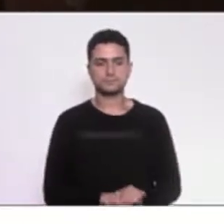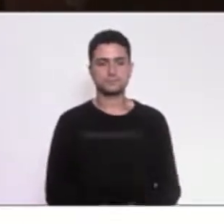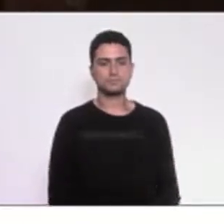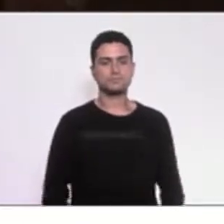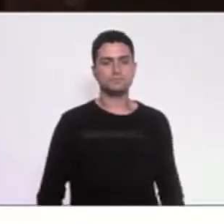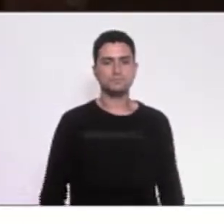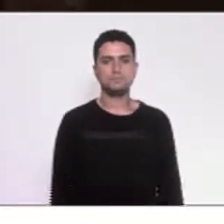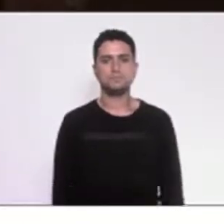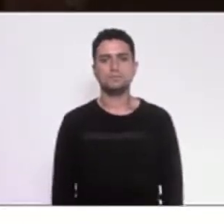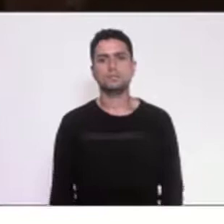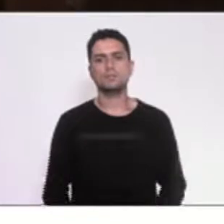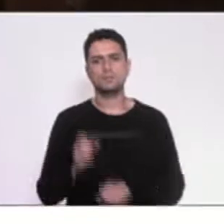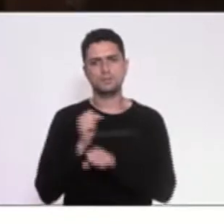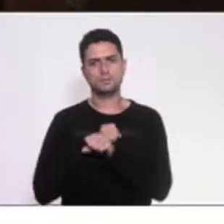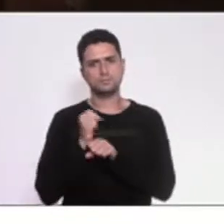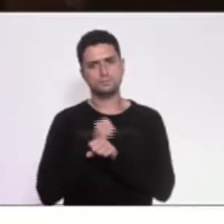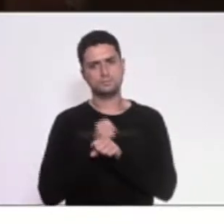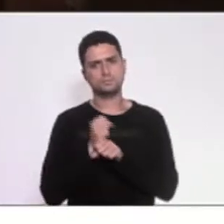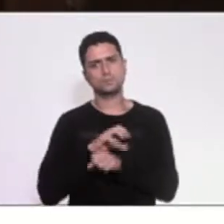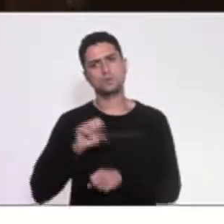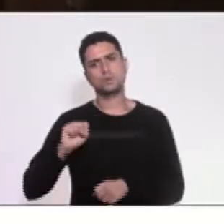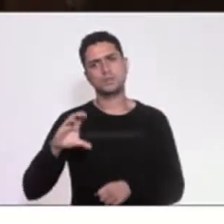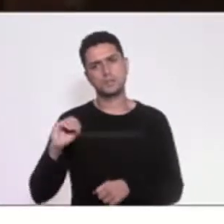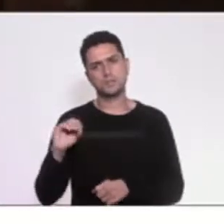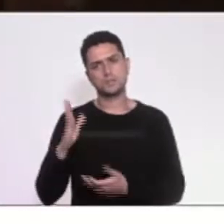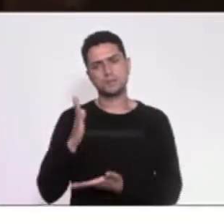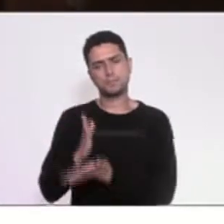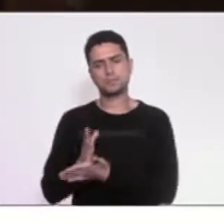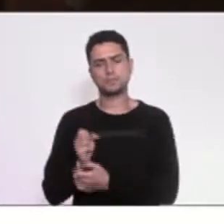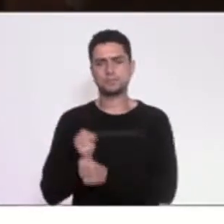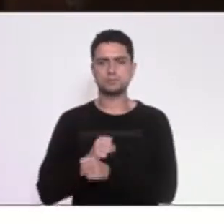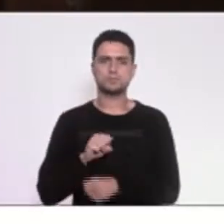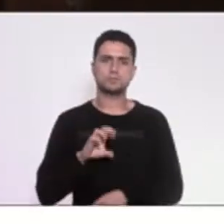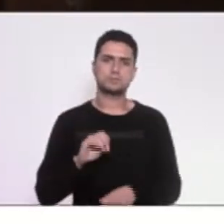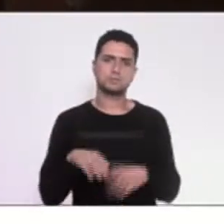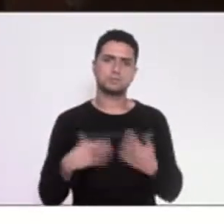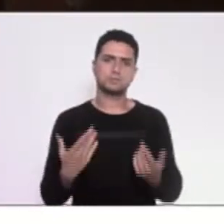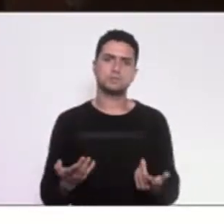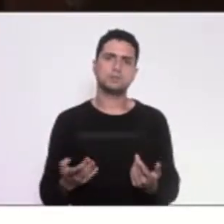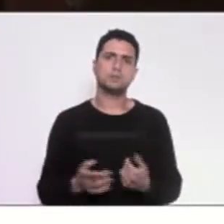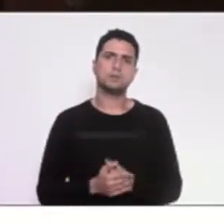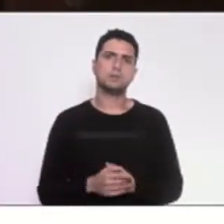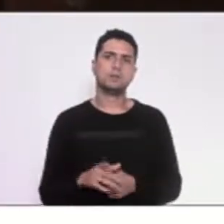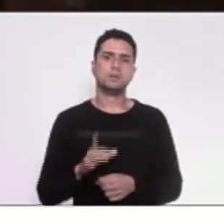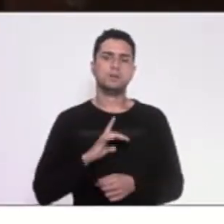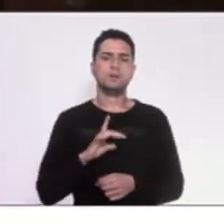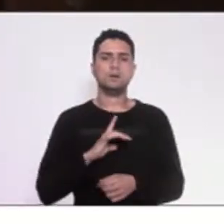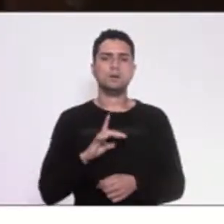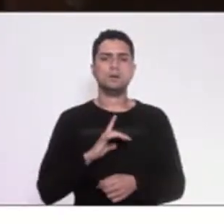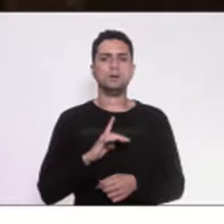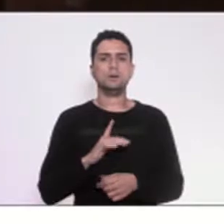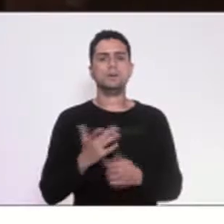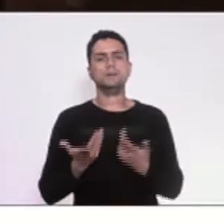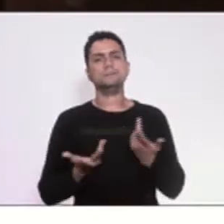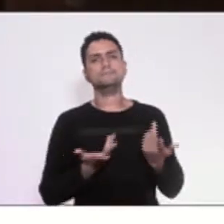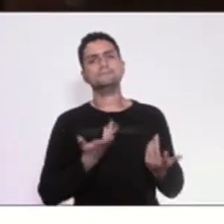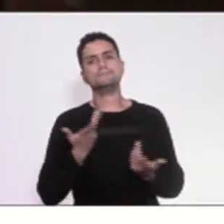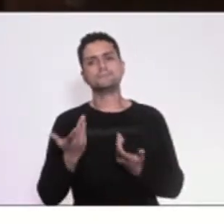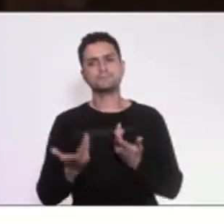dos anos 80, da primeira metade dos anos 80, foi sendo, foi sendo, digamos,